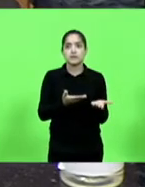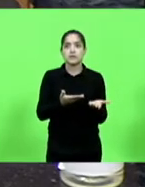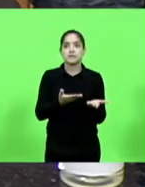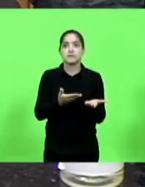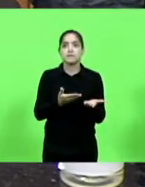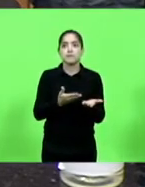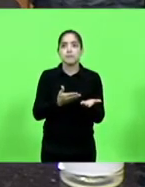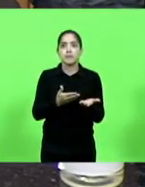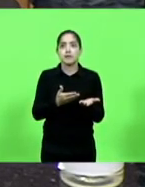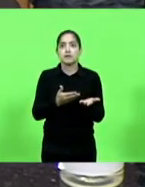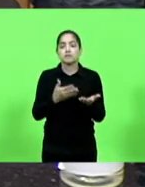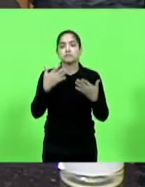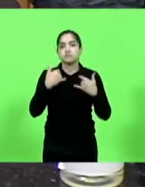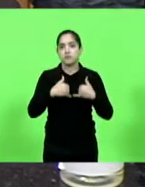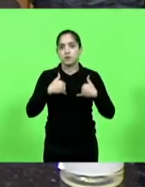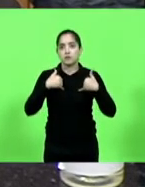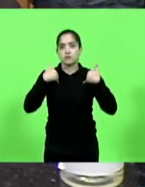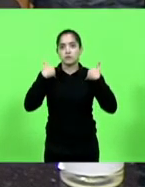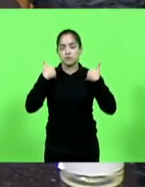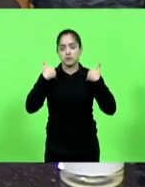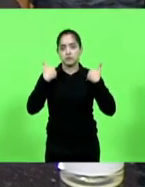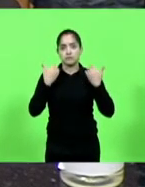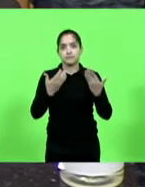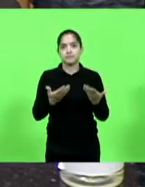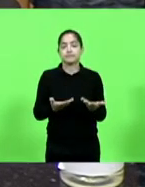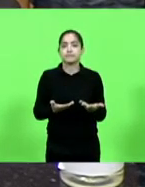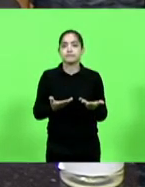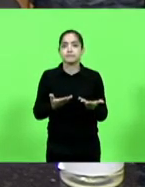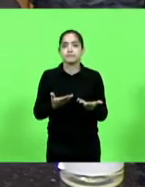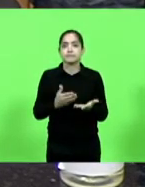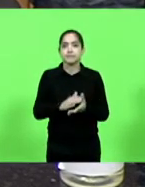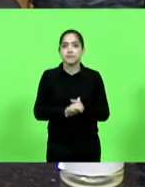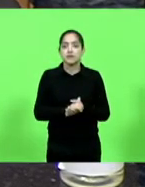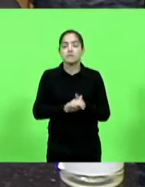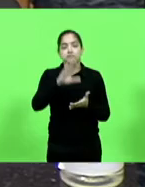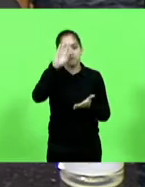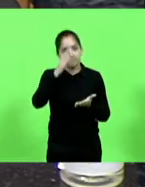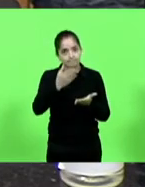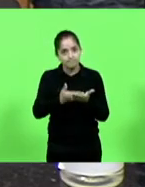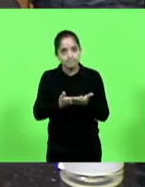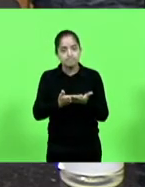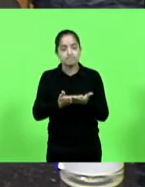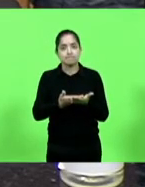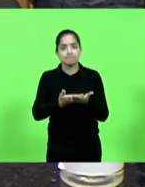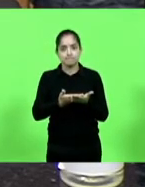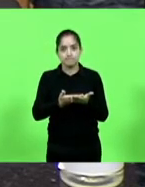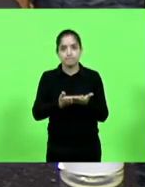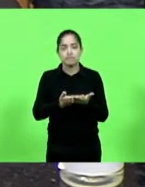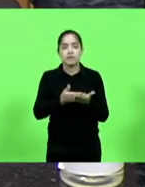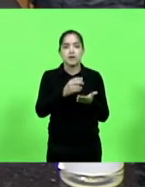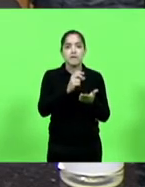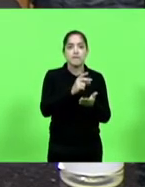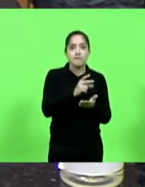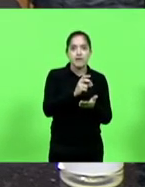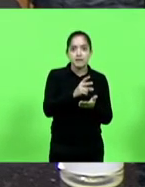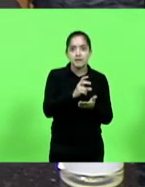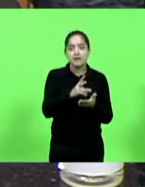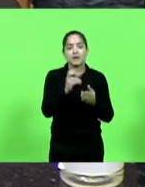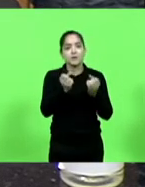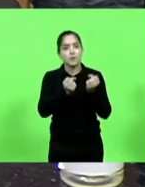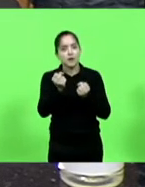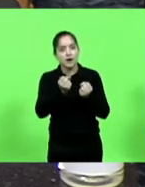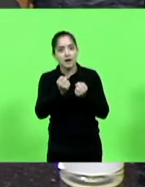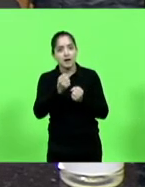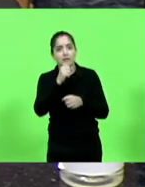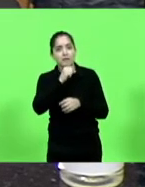dá orgulho para Santa Catarina. Aquele cara que acreditou, vendeu lá um chevette, uma